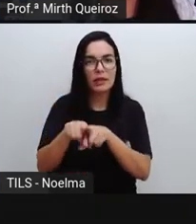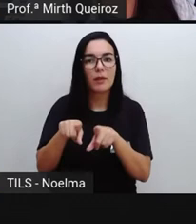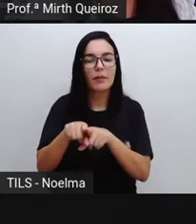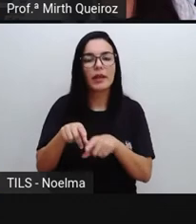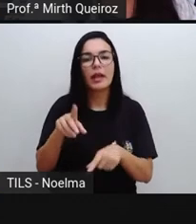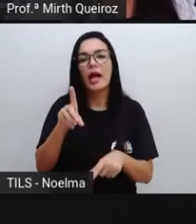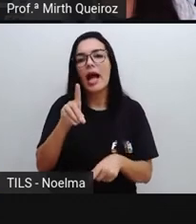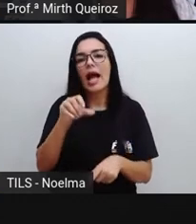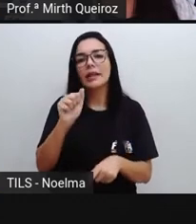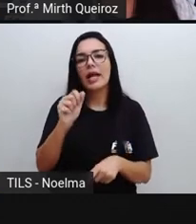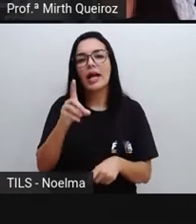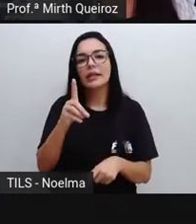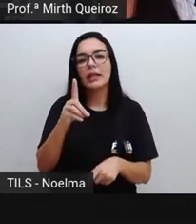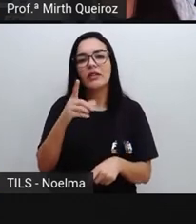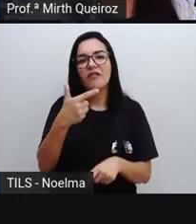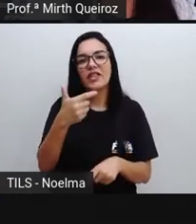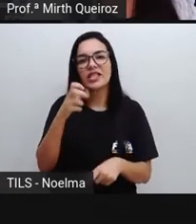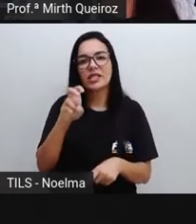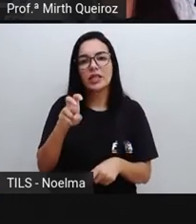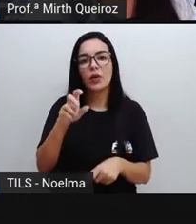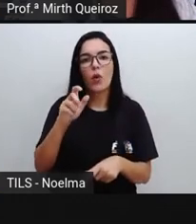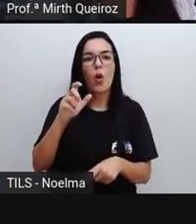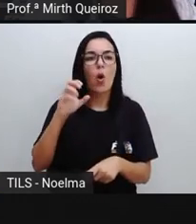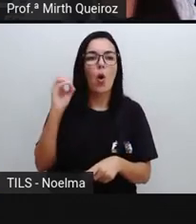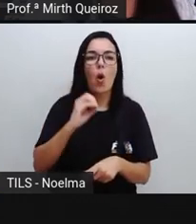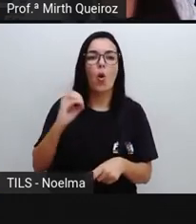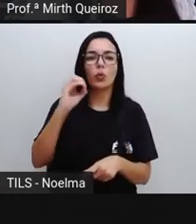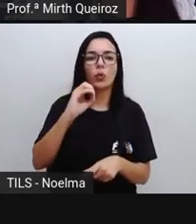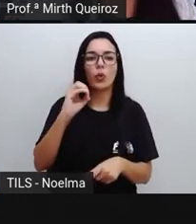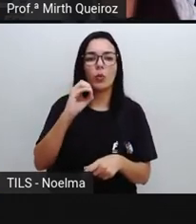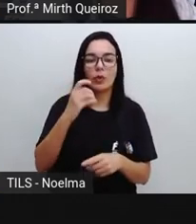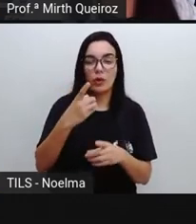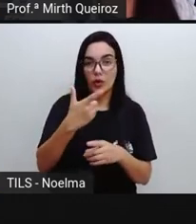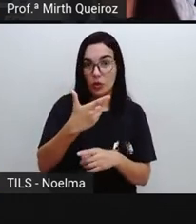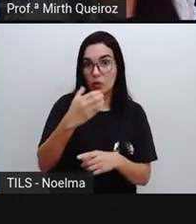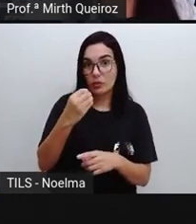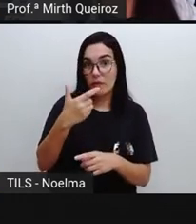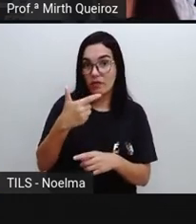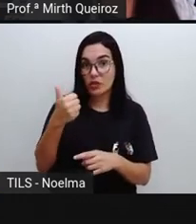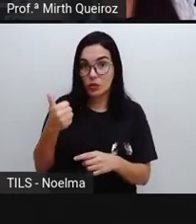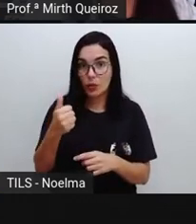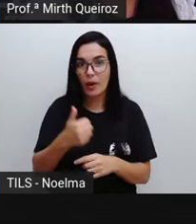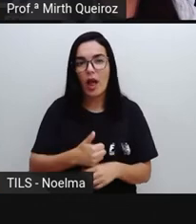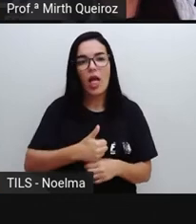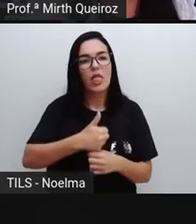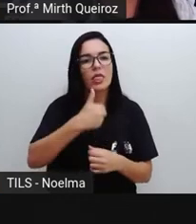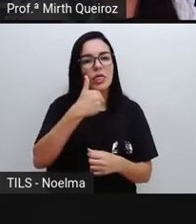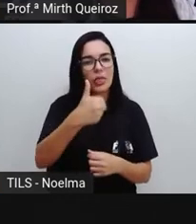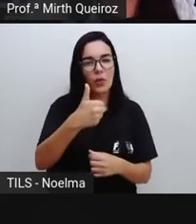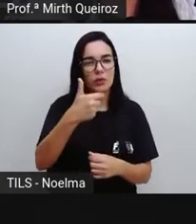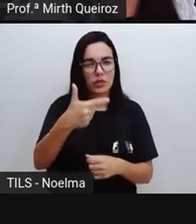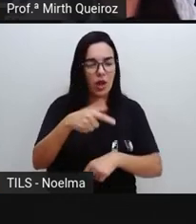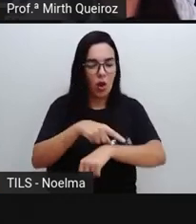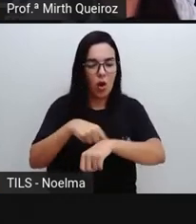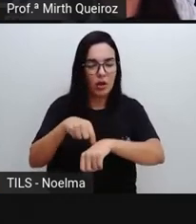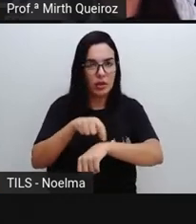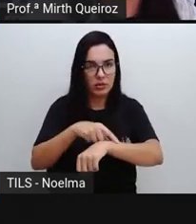data do dia 25 de outubro, né? Às 12 horas e 26 minutos,